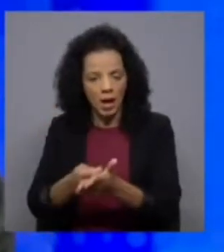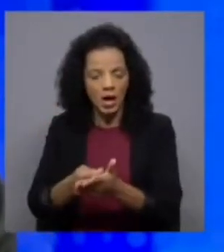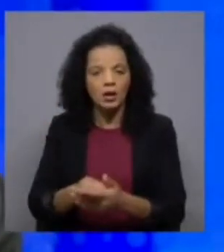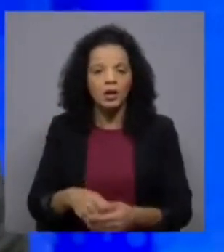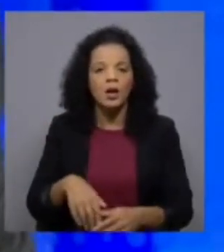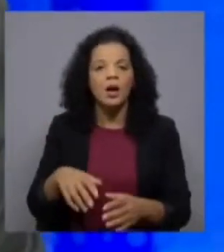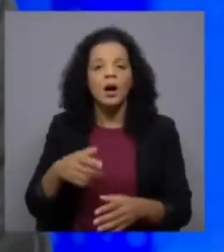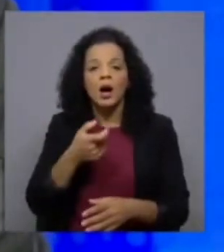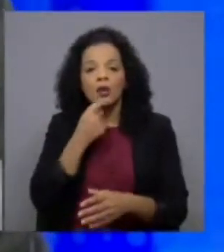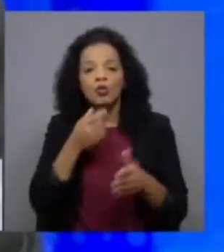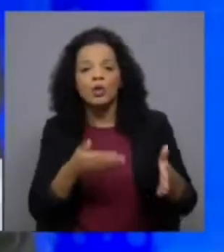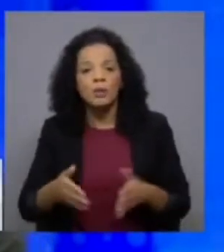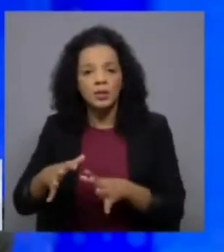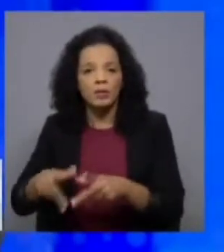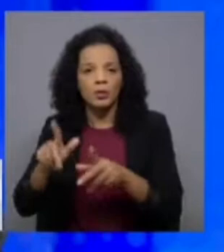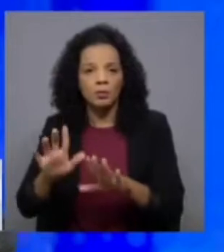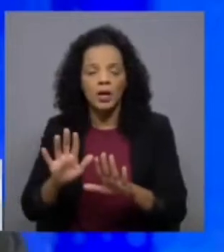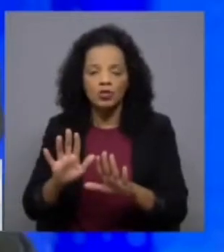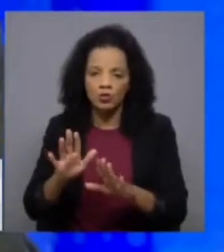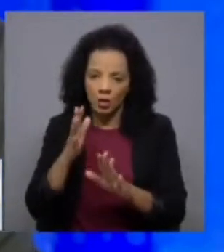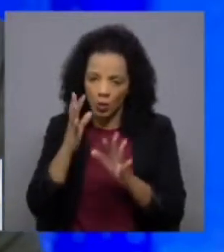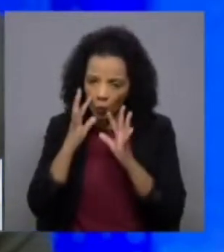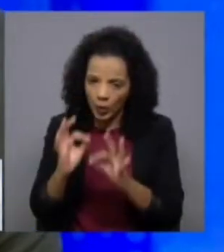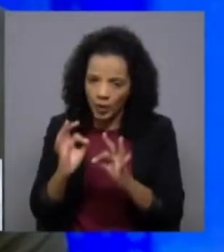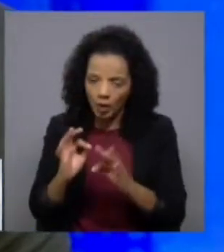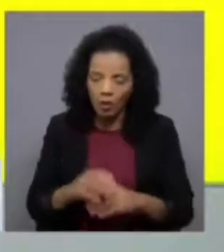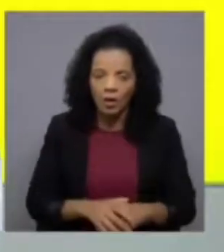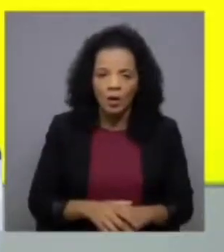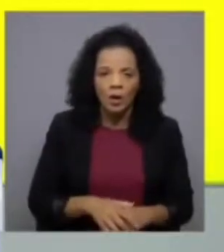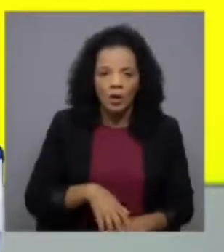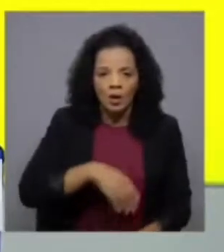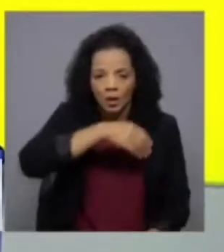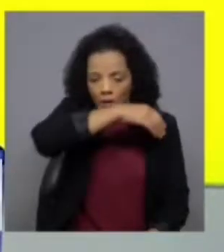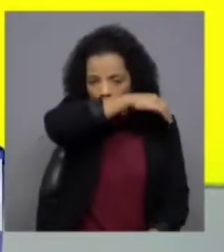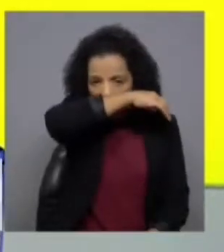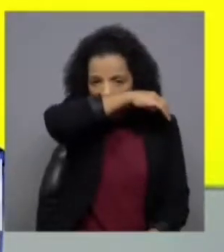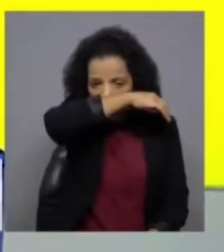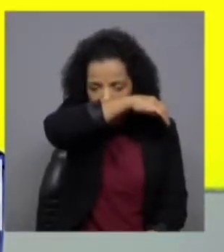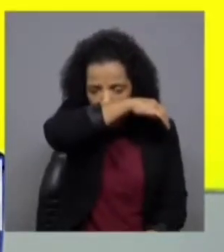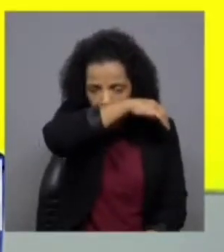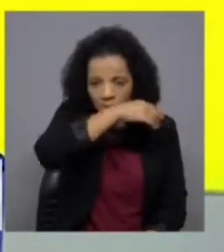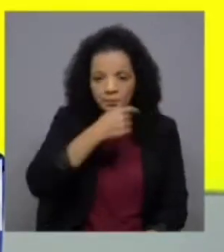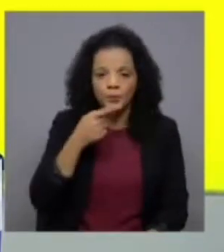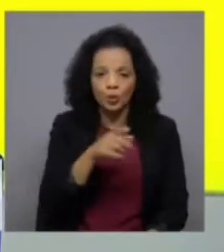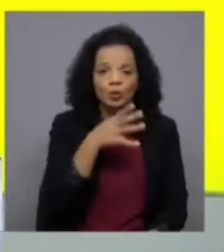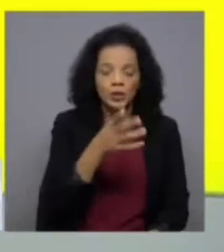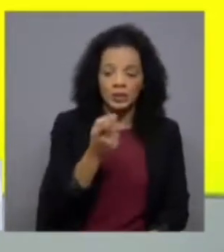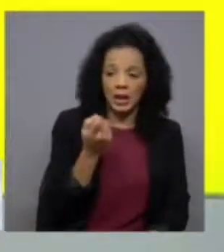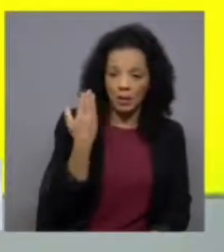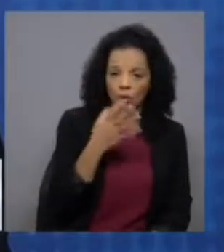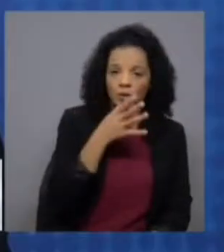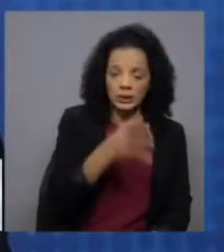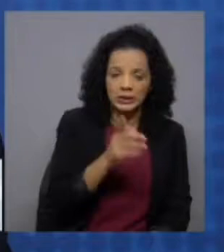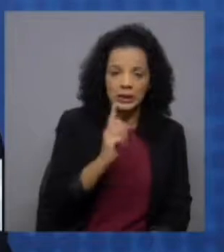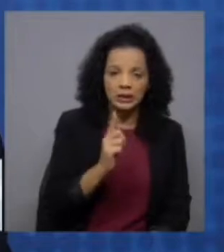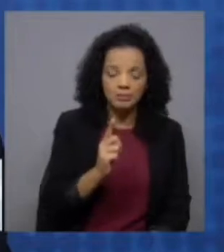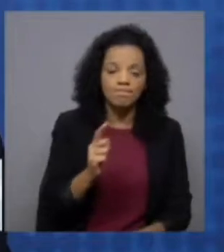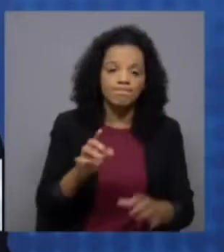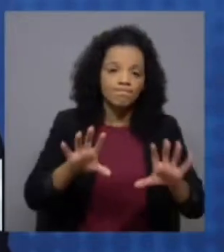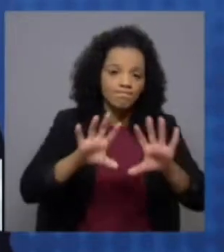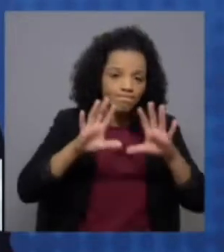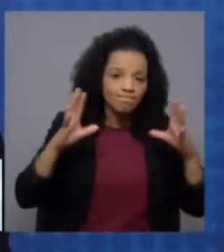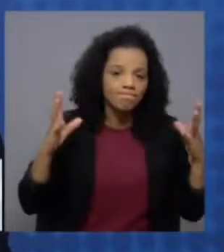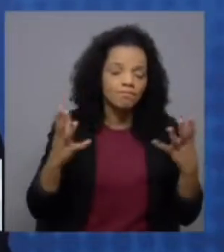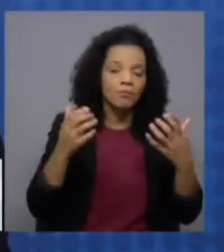desenvolvimento. Não se deve pôr o carro à frente dos bois. Rui Rio, disse e há pouco esclareceu que isto seria num cenário